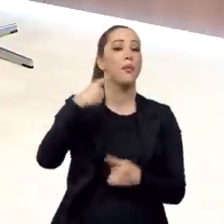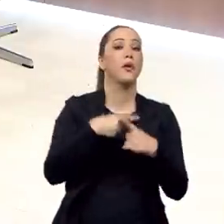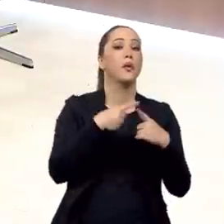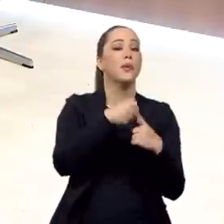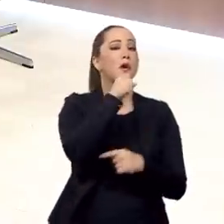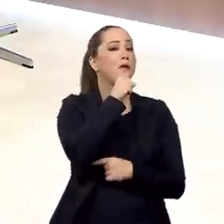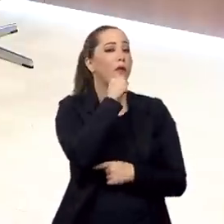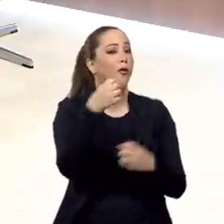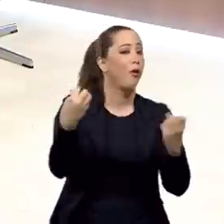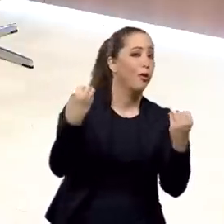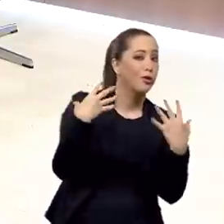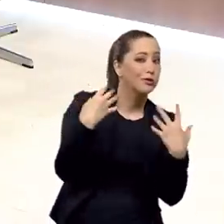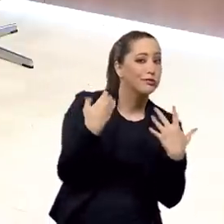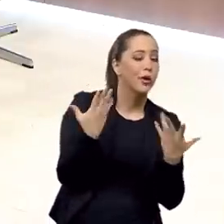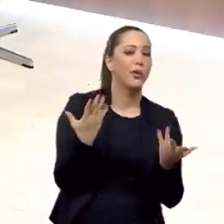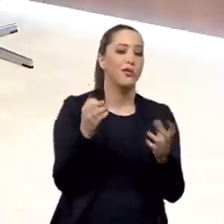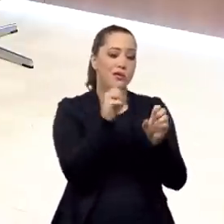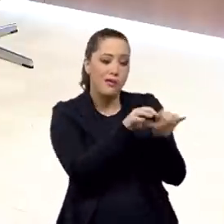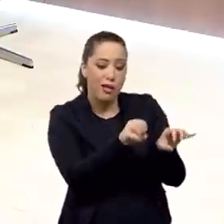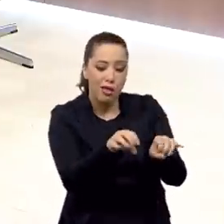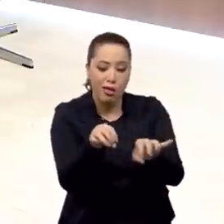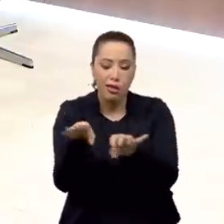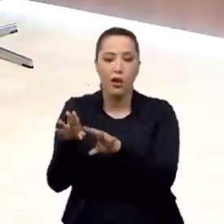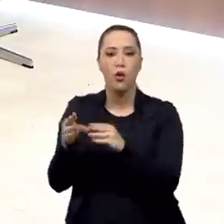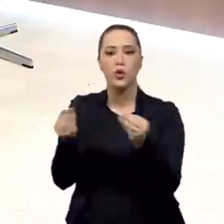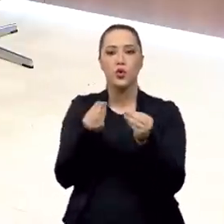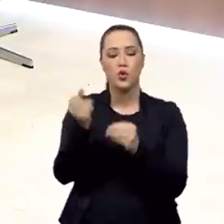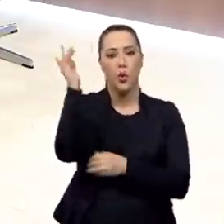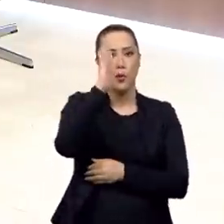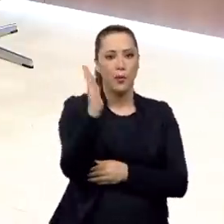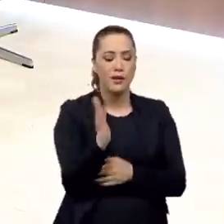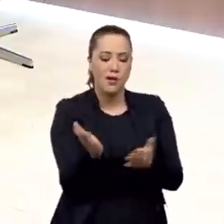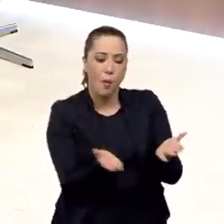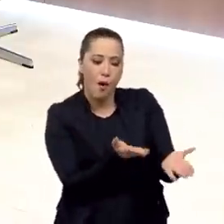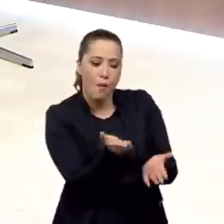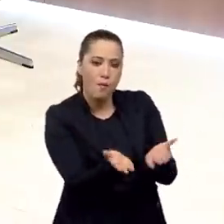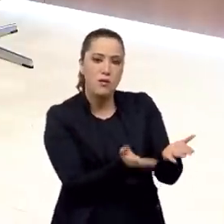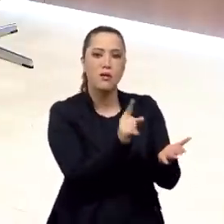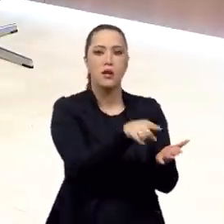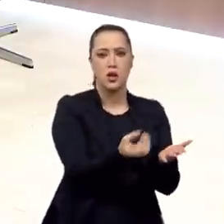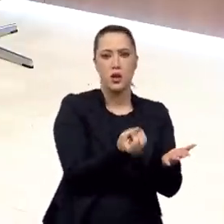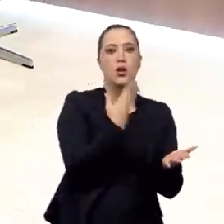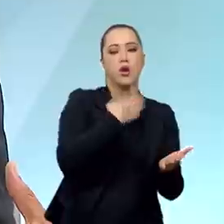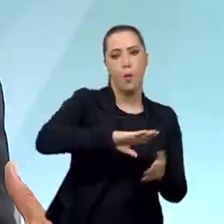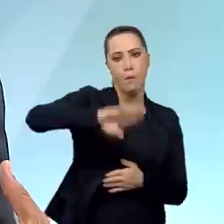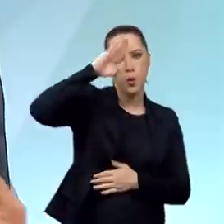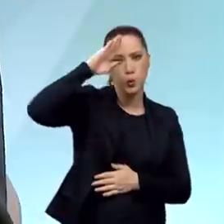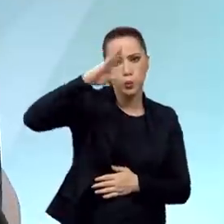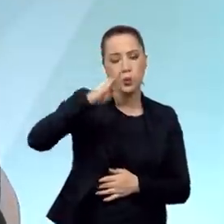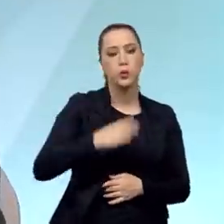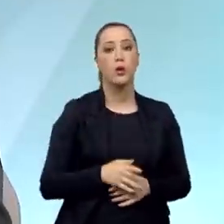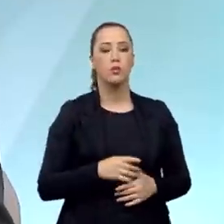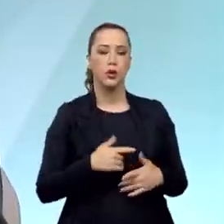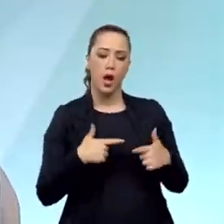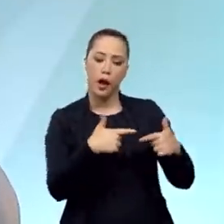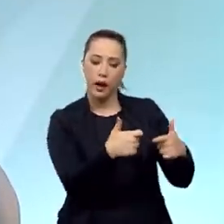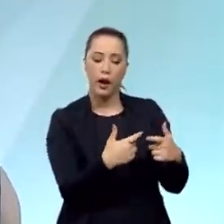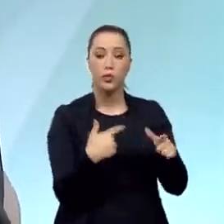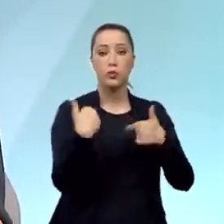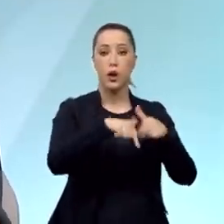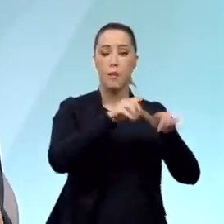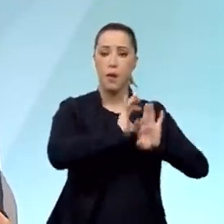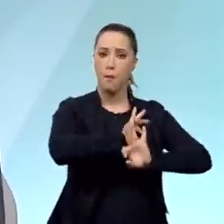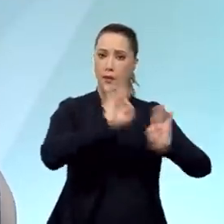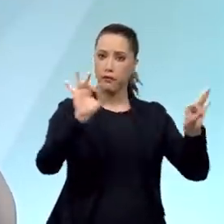pelos seus pais, acerca do trato do brasileiro, que além de ser um bom soldado, ele desempenhava